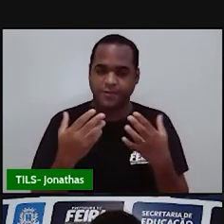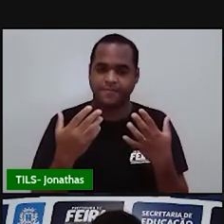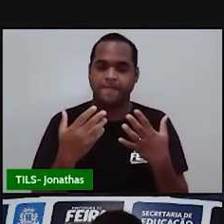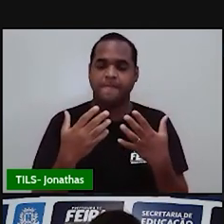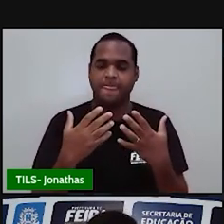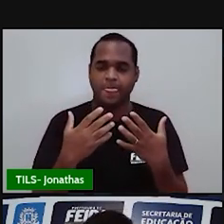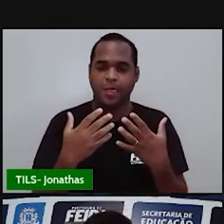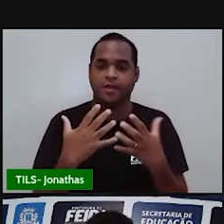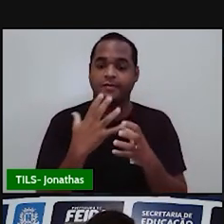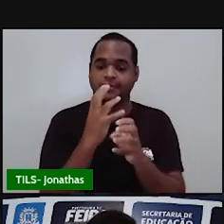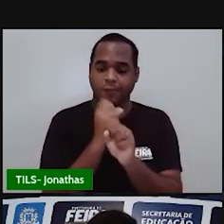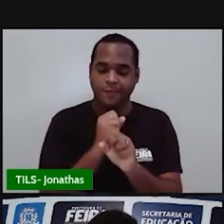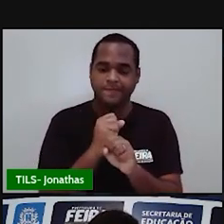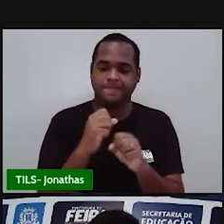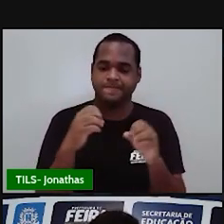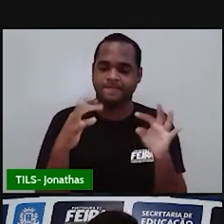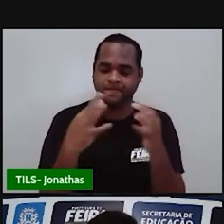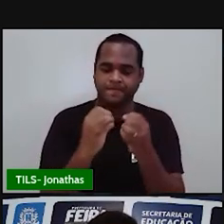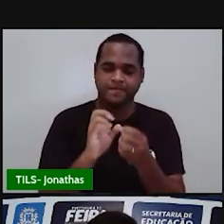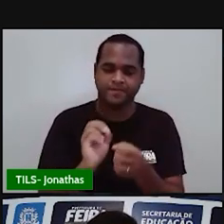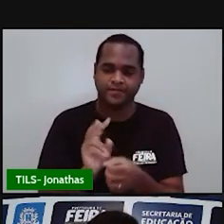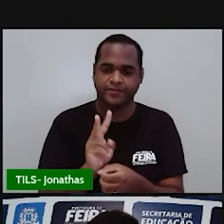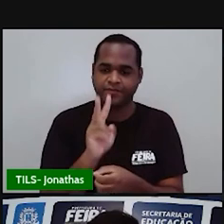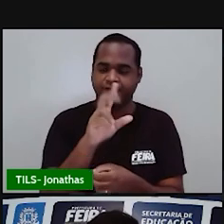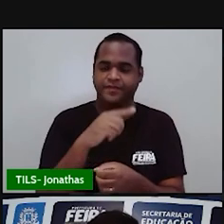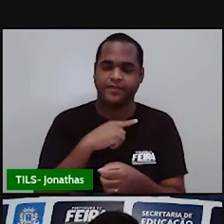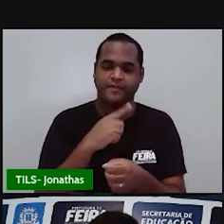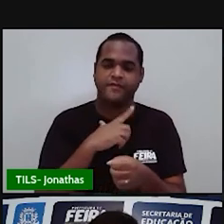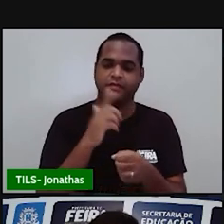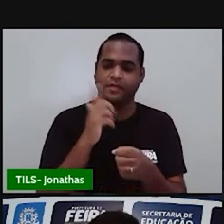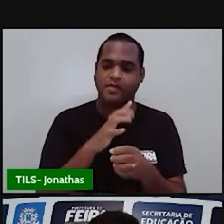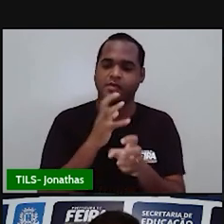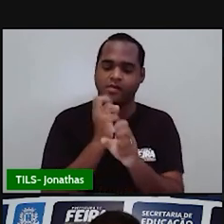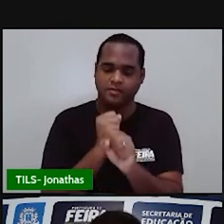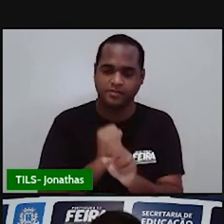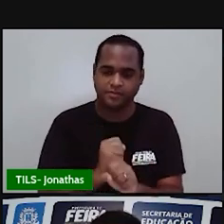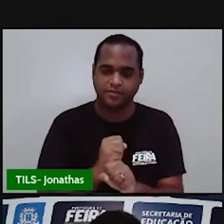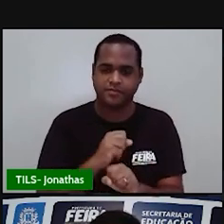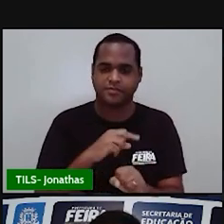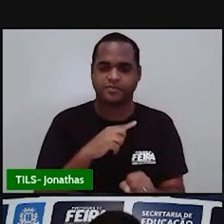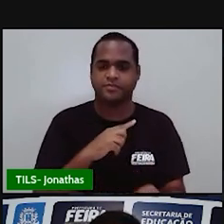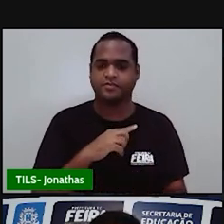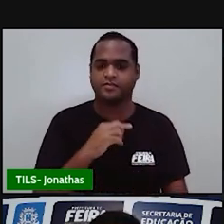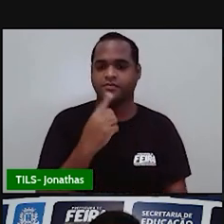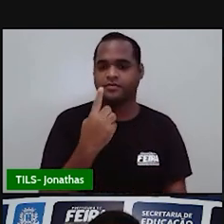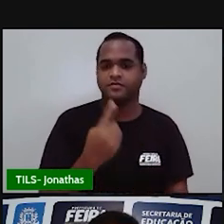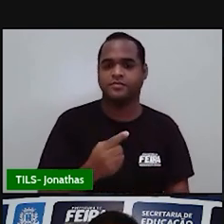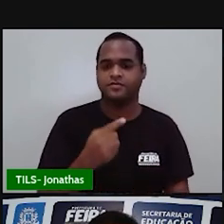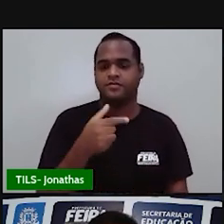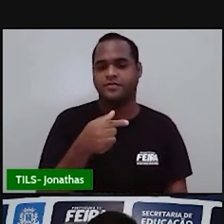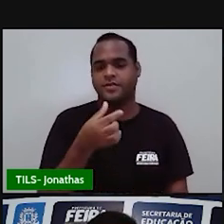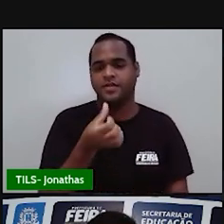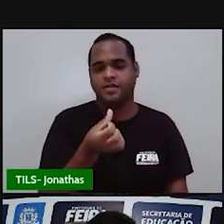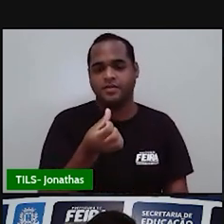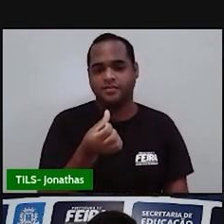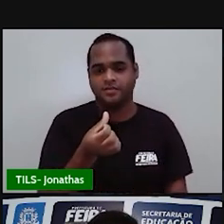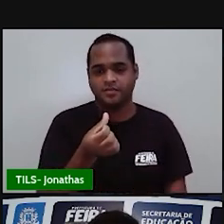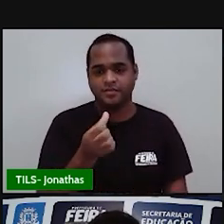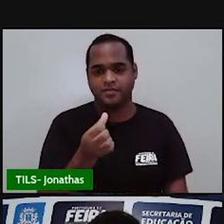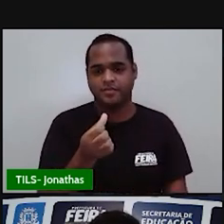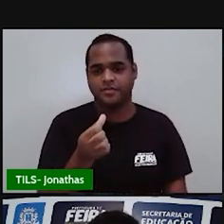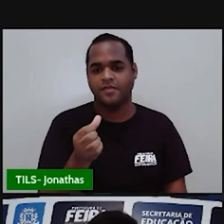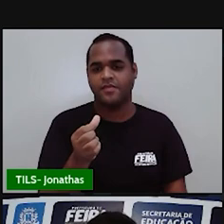Fazendo a soma de todos os valores deu um consumo total ali de 1.276 kilowatt-hora